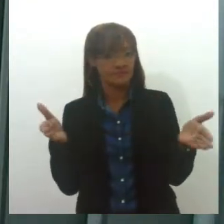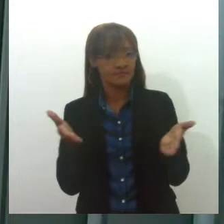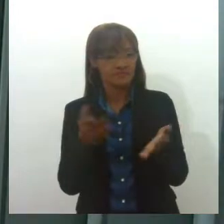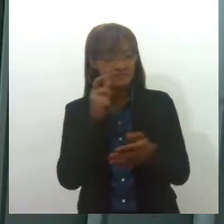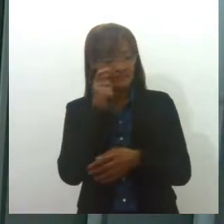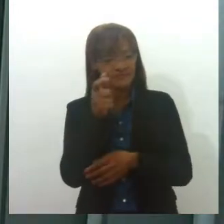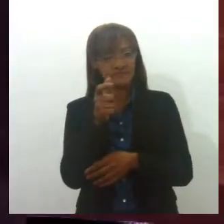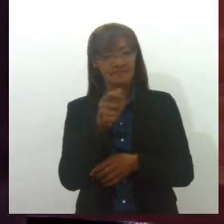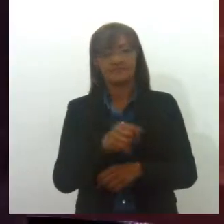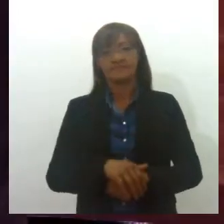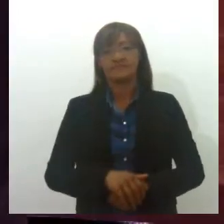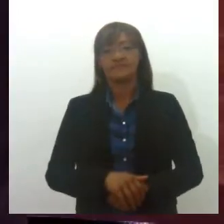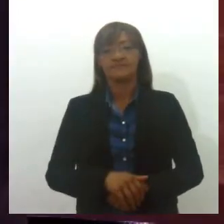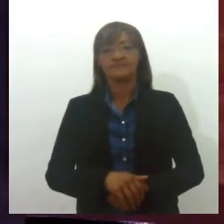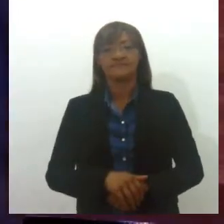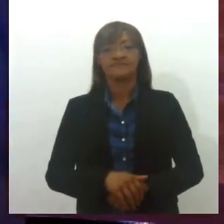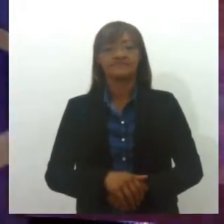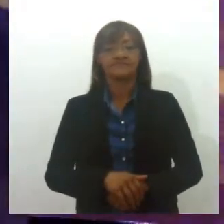e você vai ver.